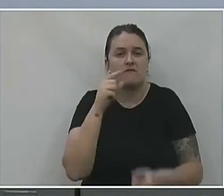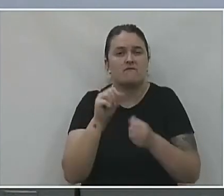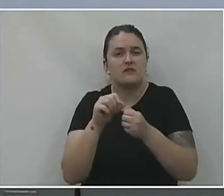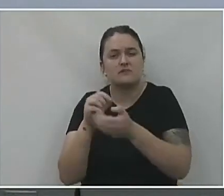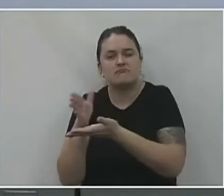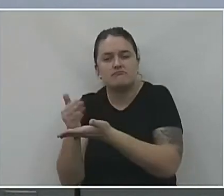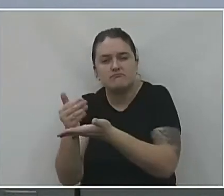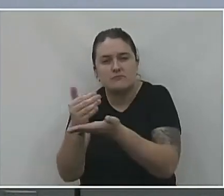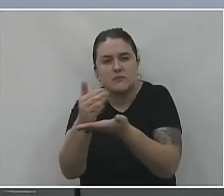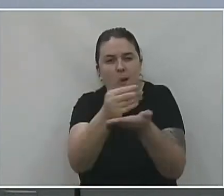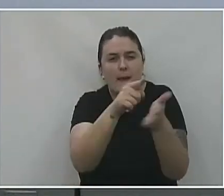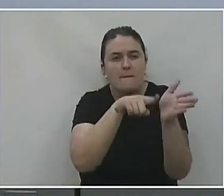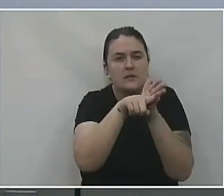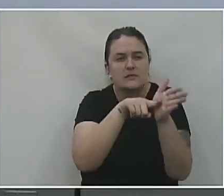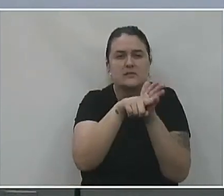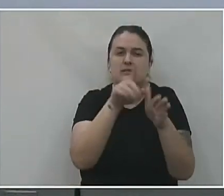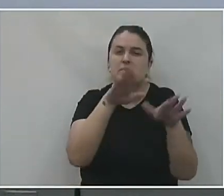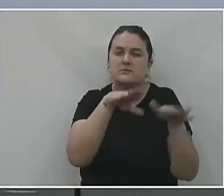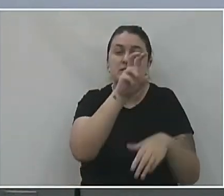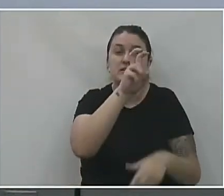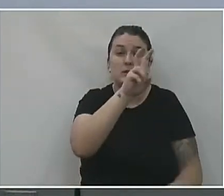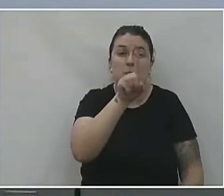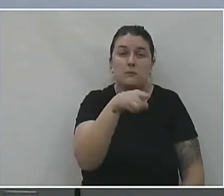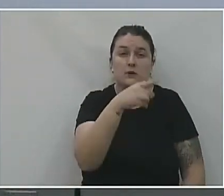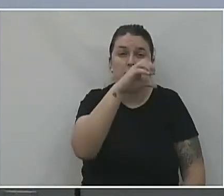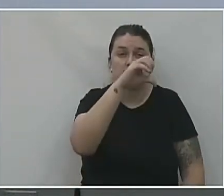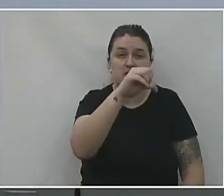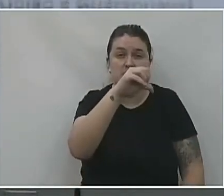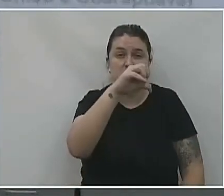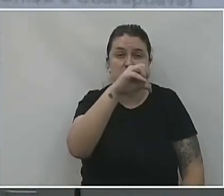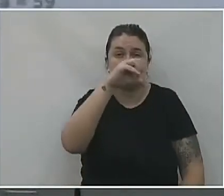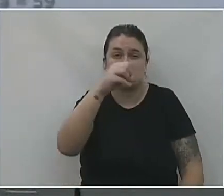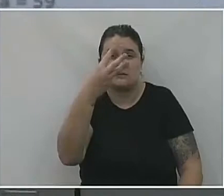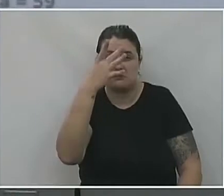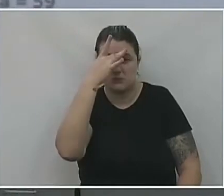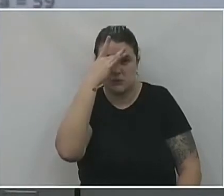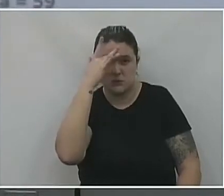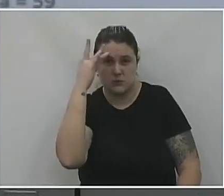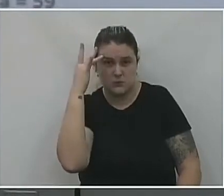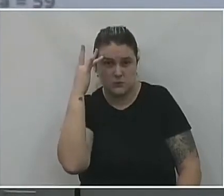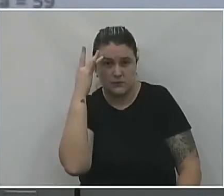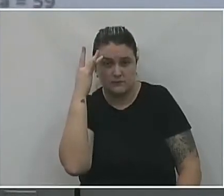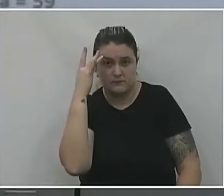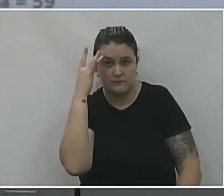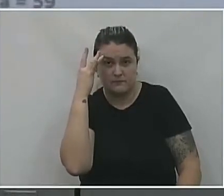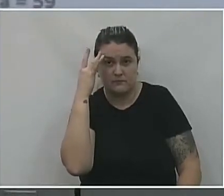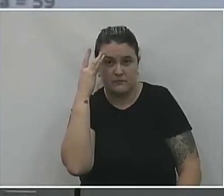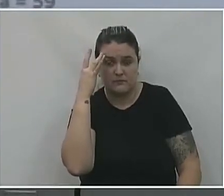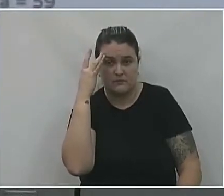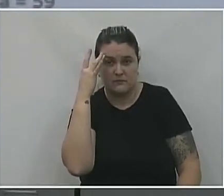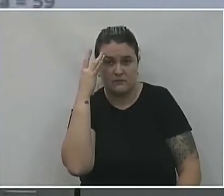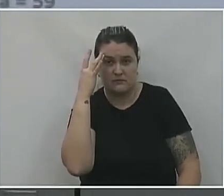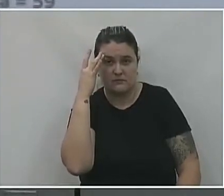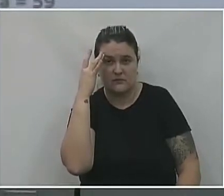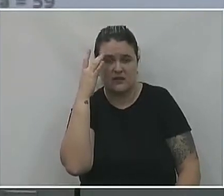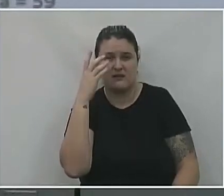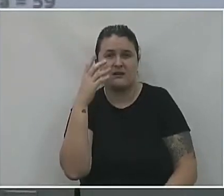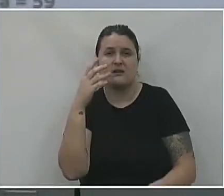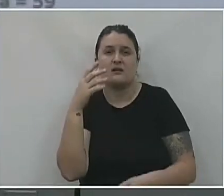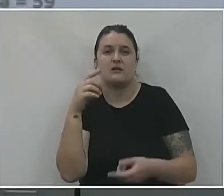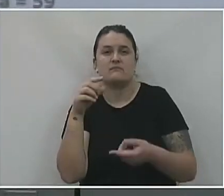testagem, foram testados um total de 5.993 pessoas. Os não validados,